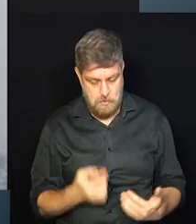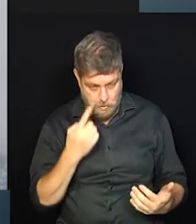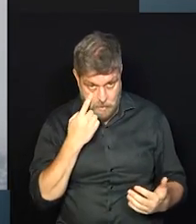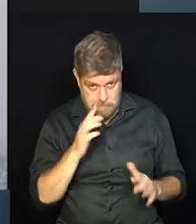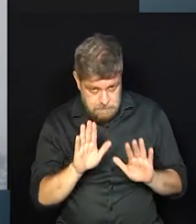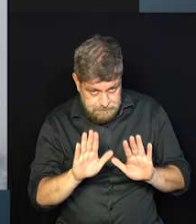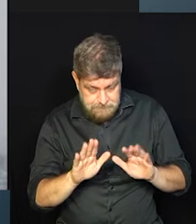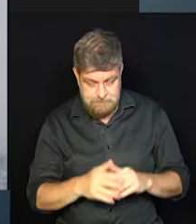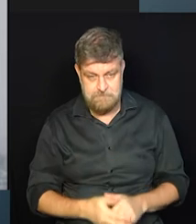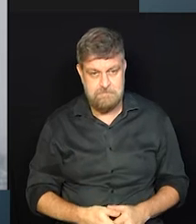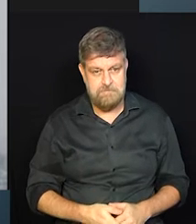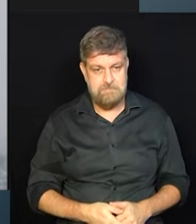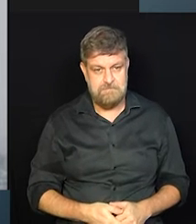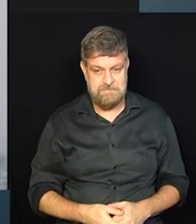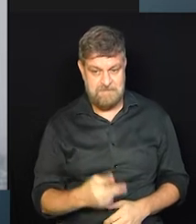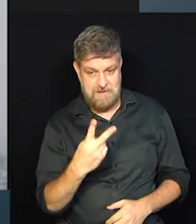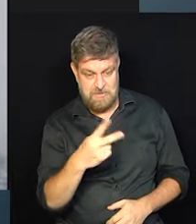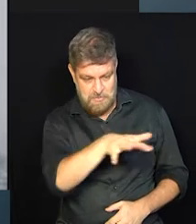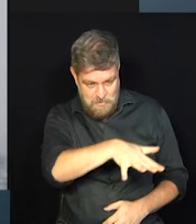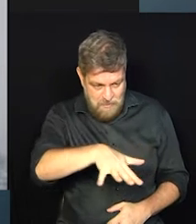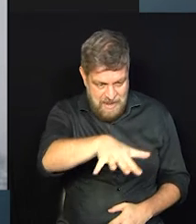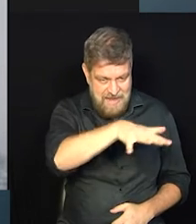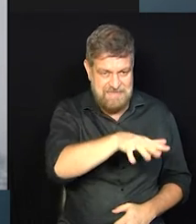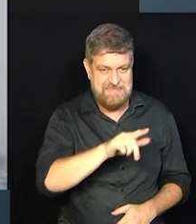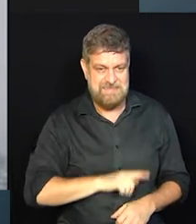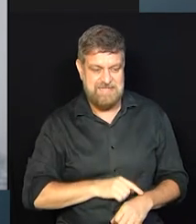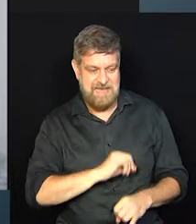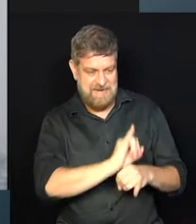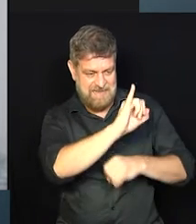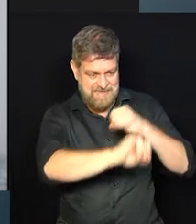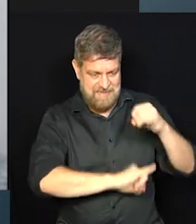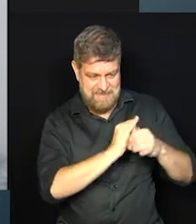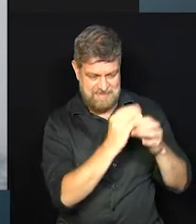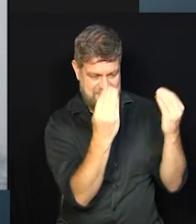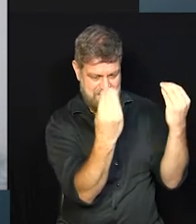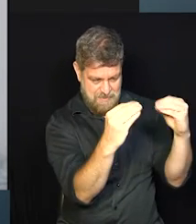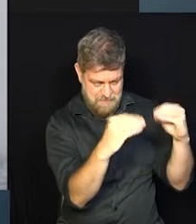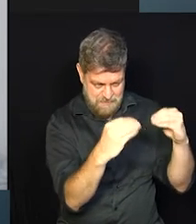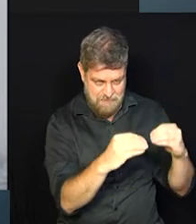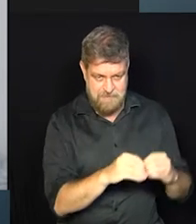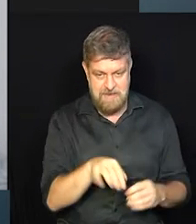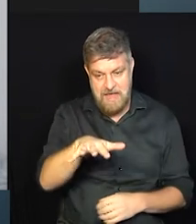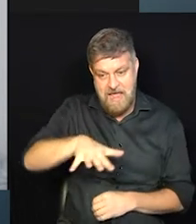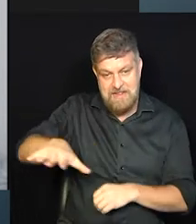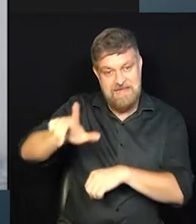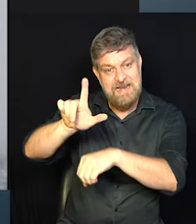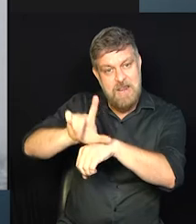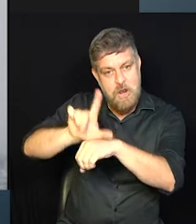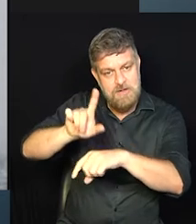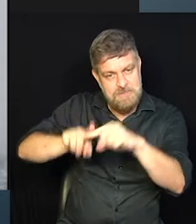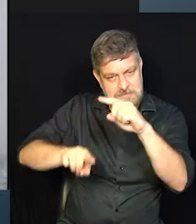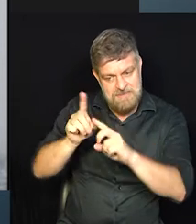Olha, no meu segmento, na verdade, são dois, né? No segmento digital, que eu trabalho como produtora e agora como